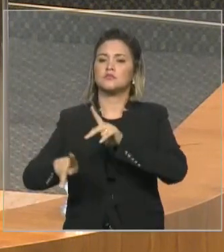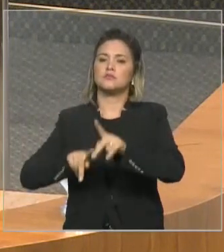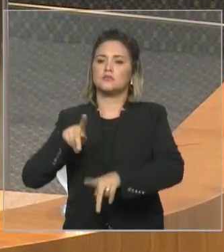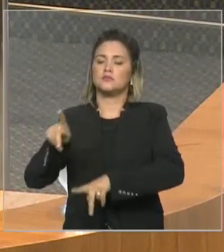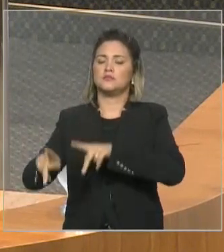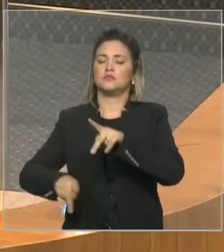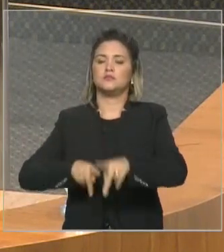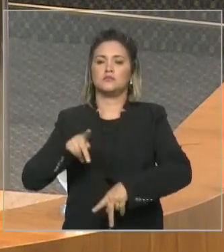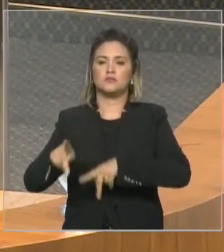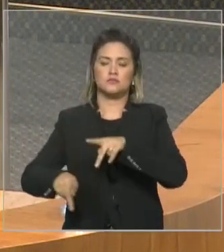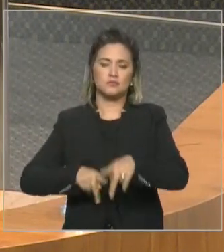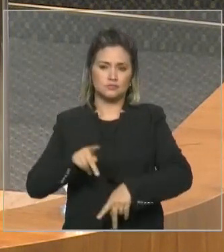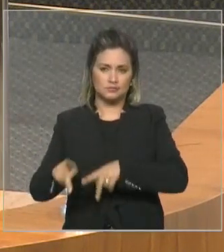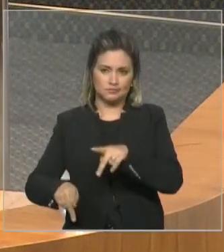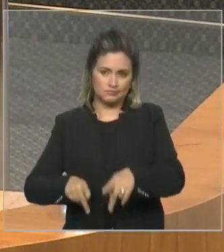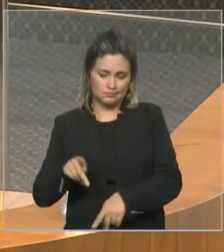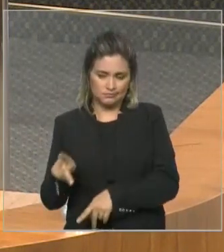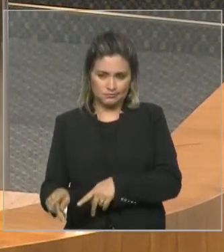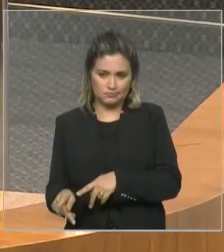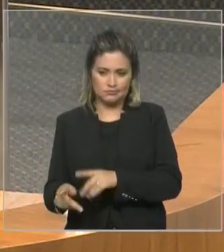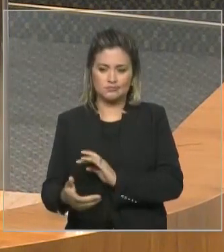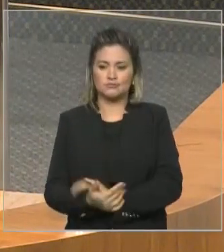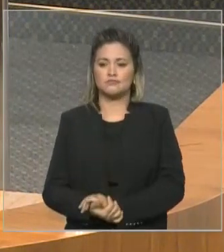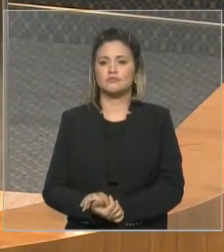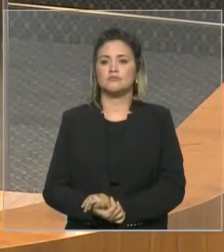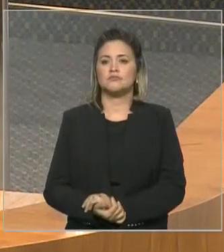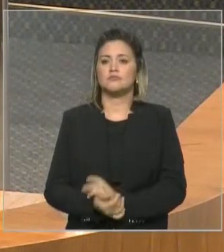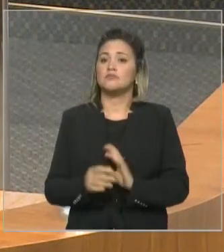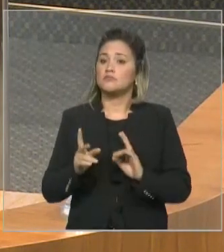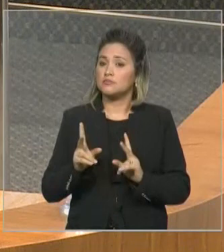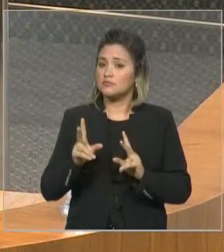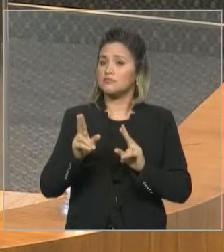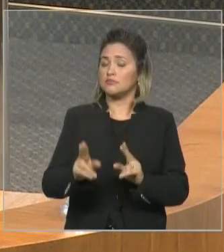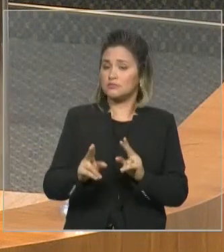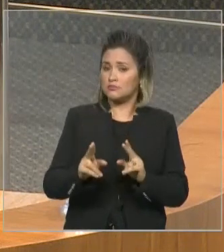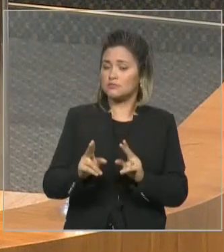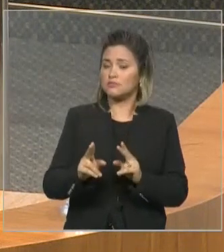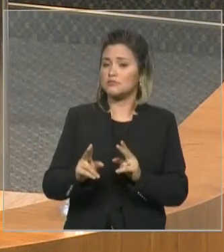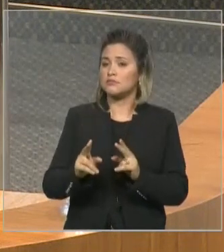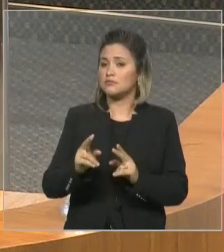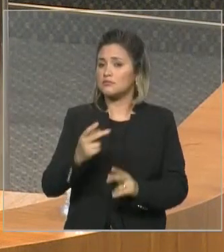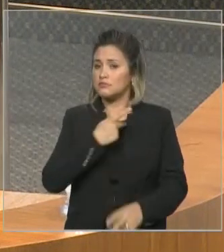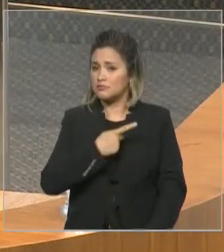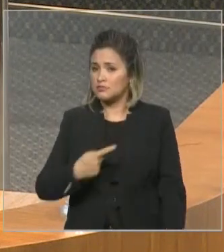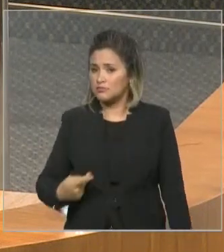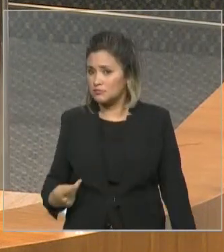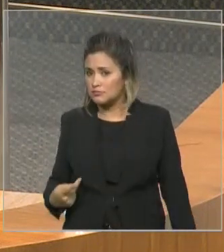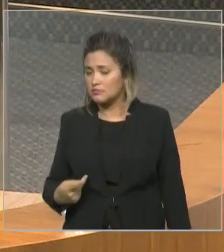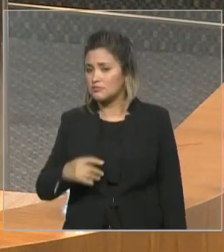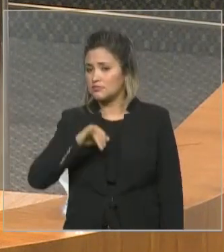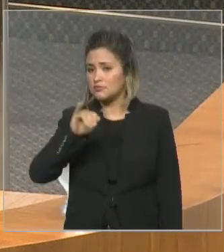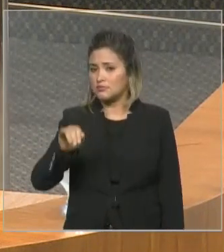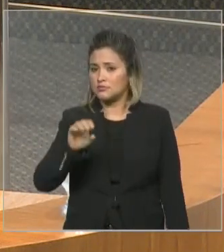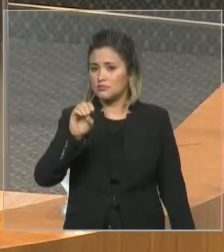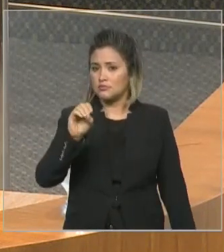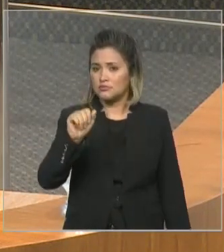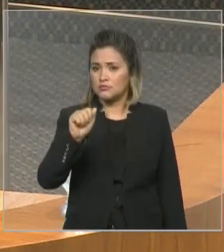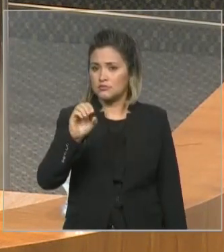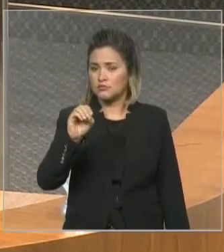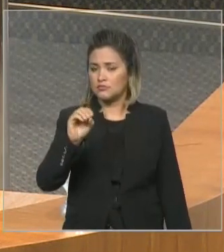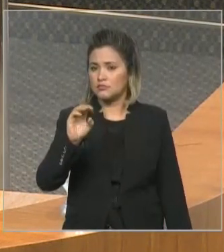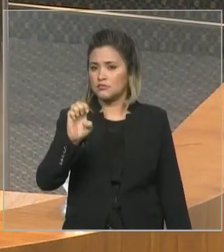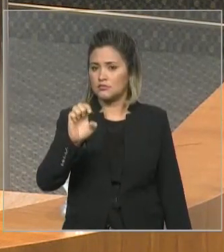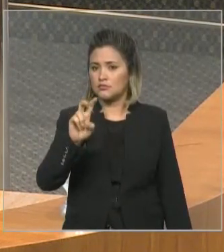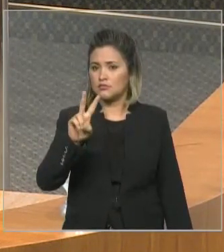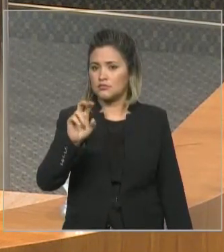também dizia o deputado Neto, o presidente João Evangelista. E a Assembleia, meus colegas, meus amigos, para os